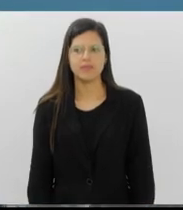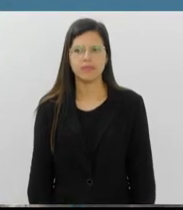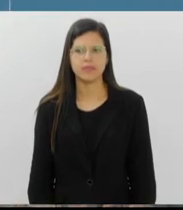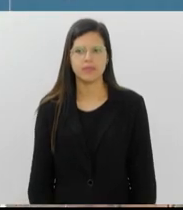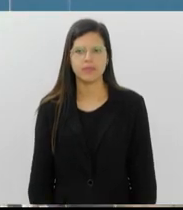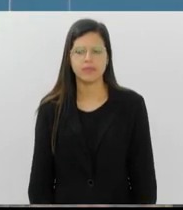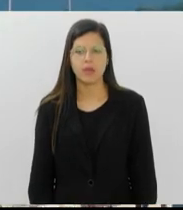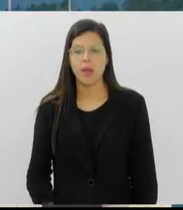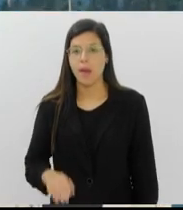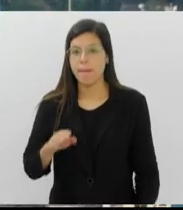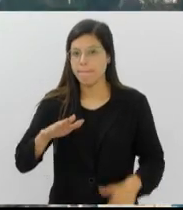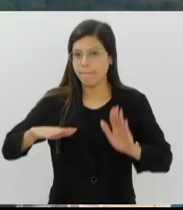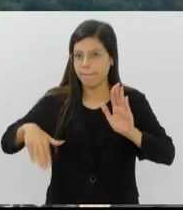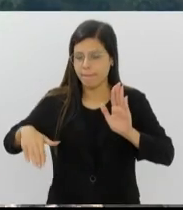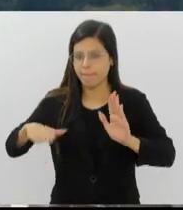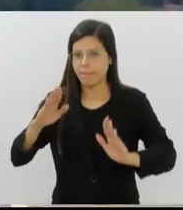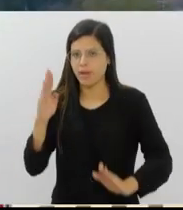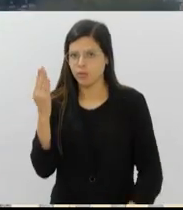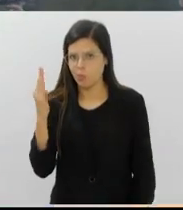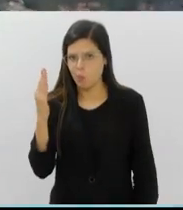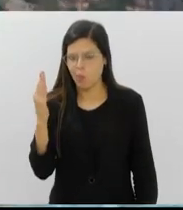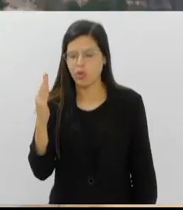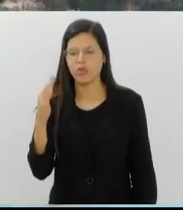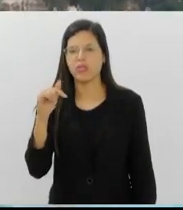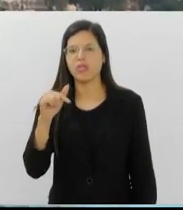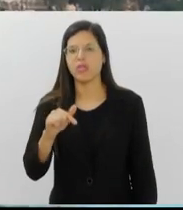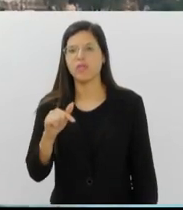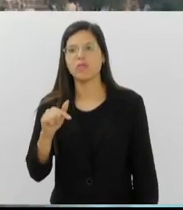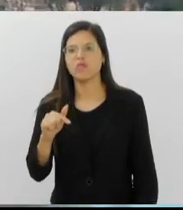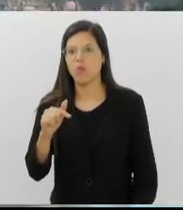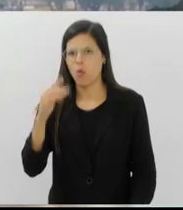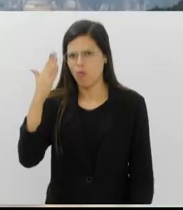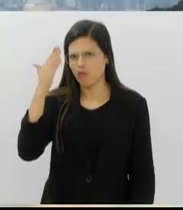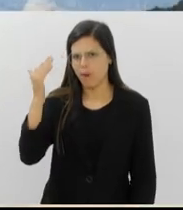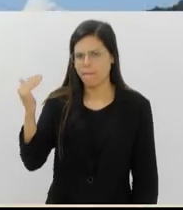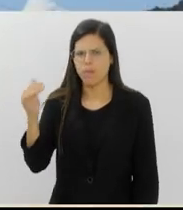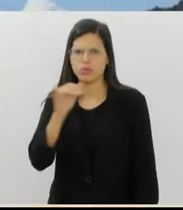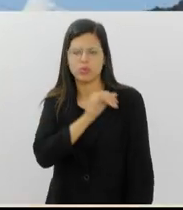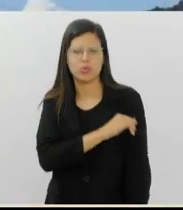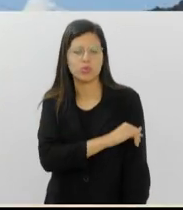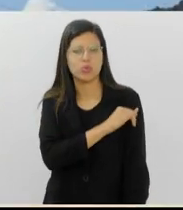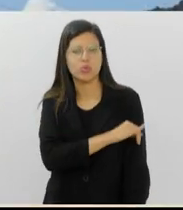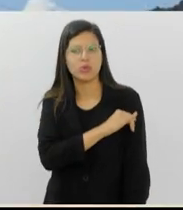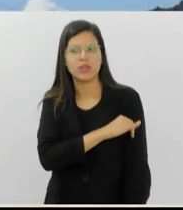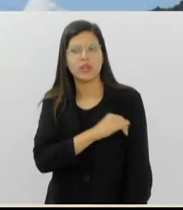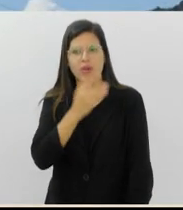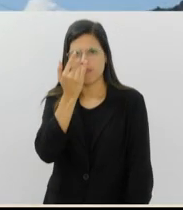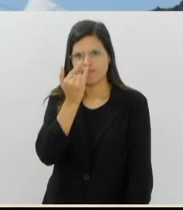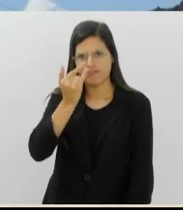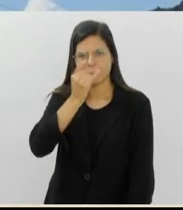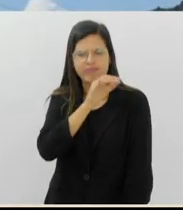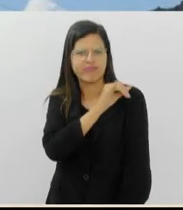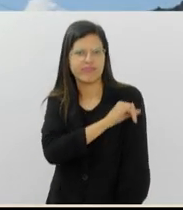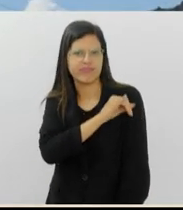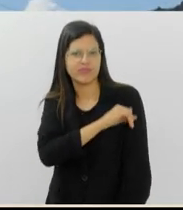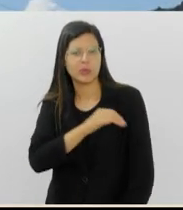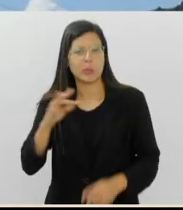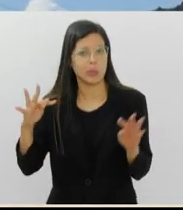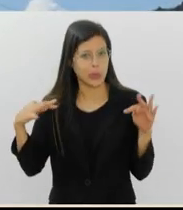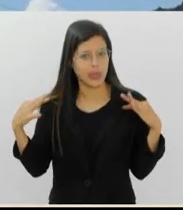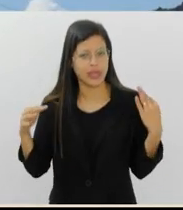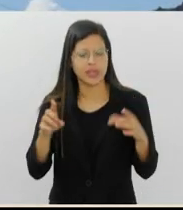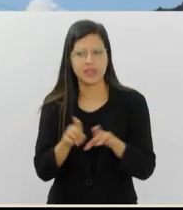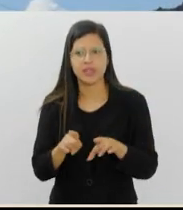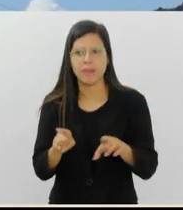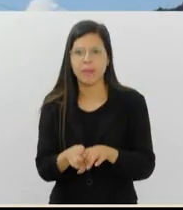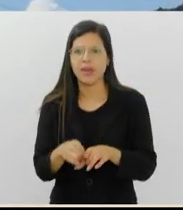A Praia de Botafogo, um dos cartões postais mais famosos do Rio, atrai cariocas e turistas com uma das vistas